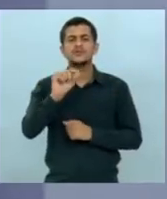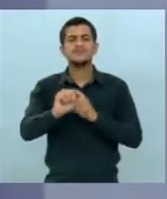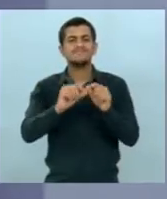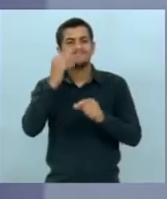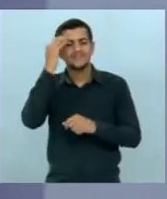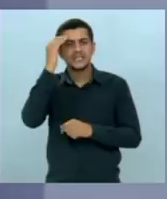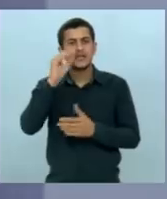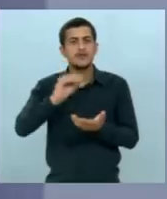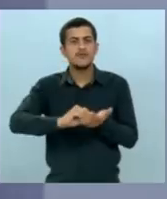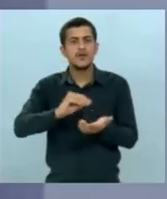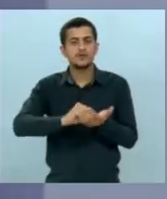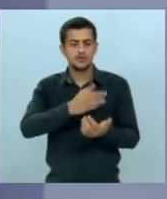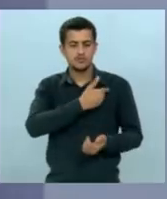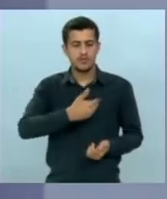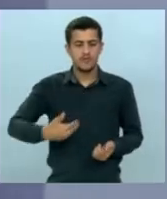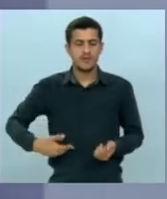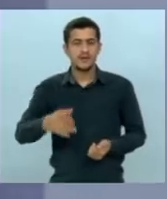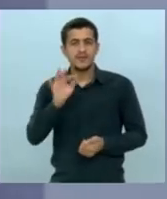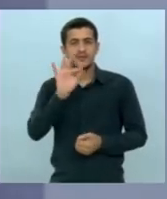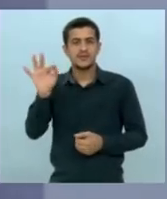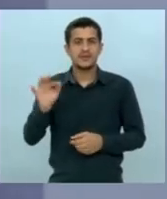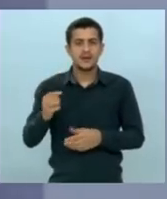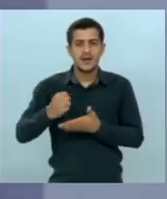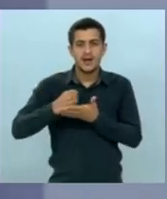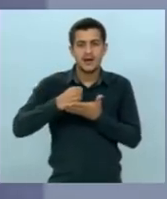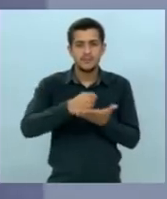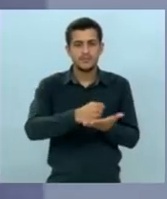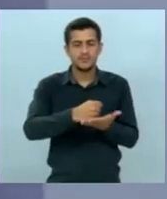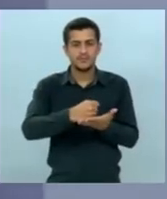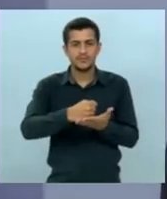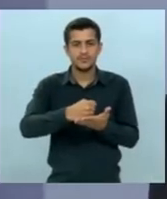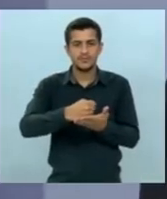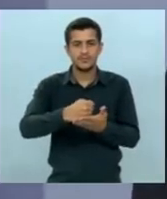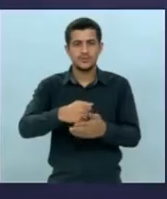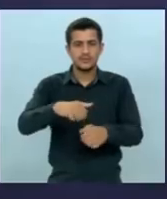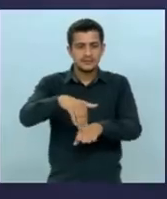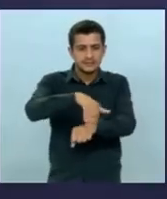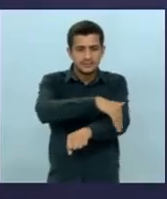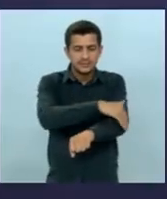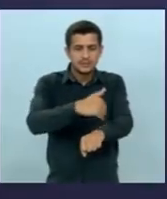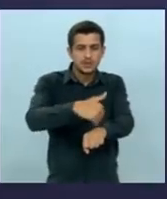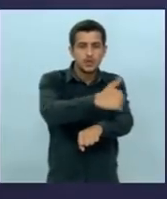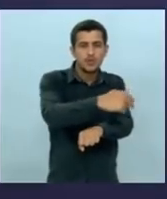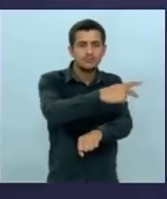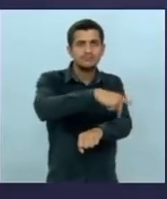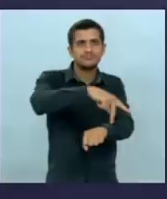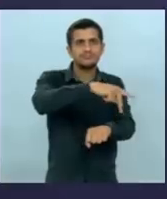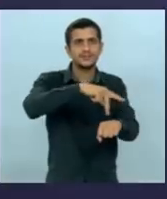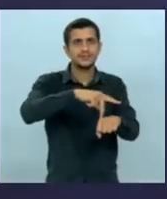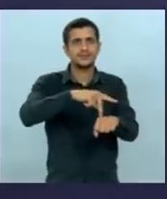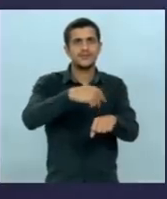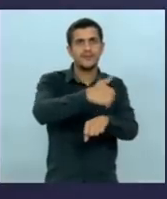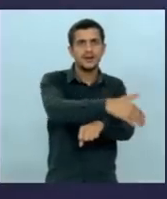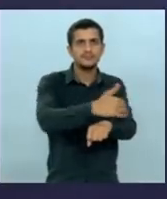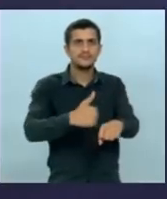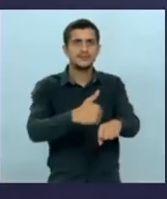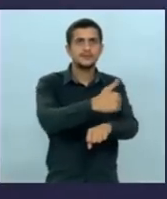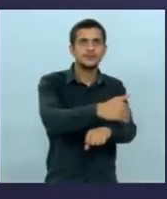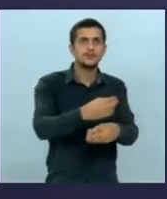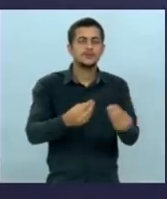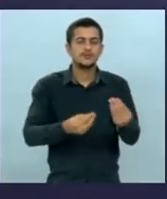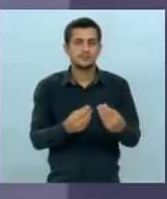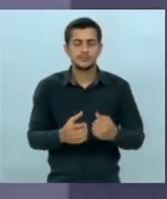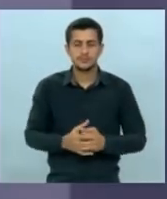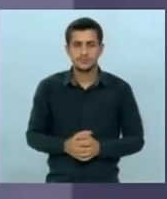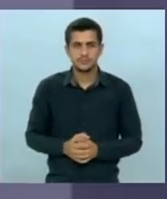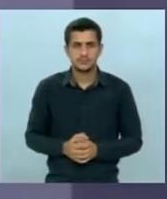falta do governo federal em apoio nas fronteiras aqui no Mato Grosso do Sul candidato juízo de Lom pode responder no tempo de 1 minuto e